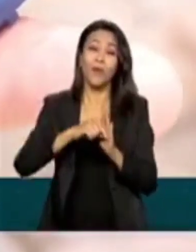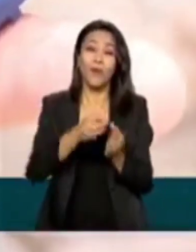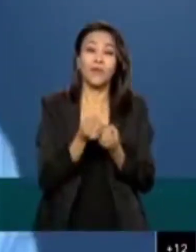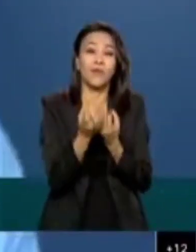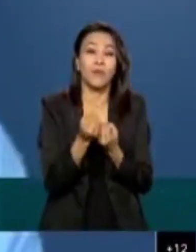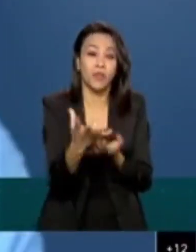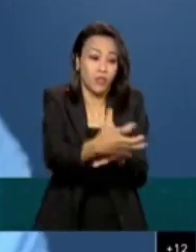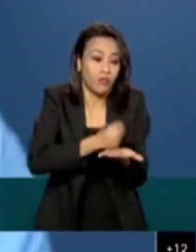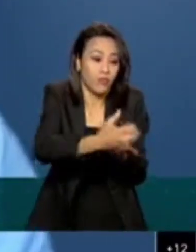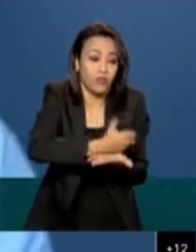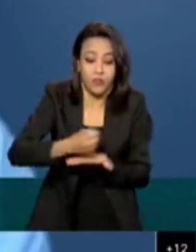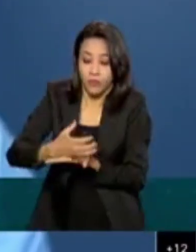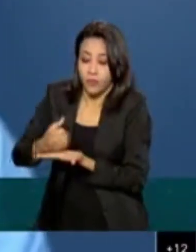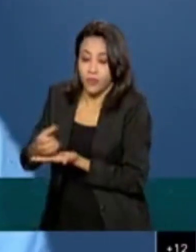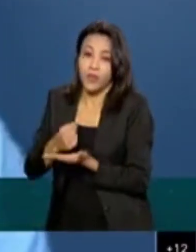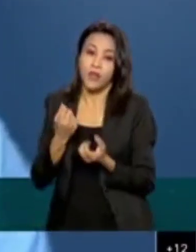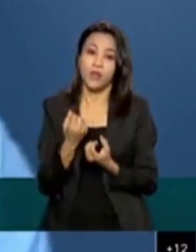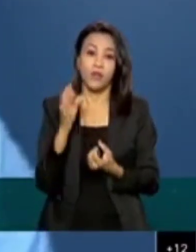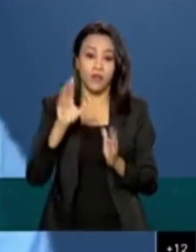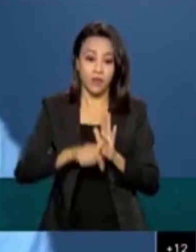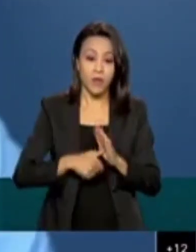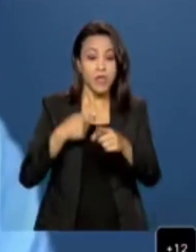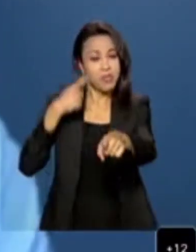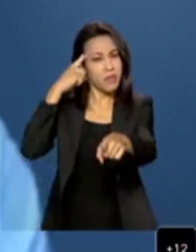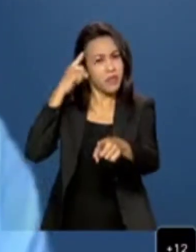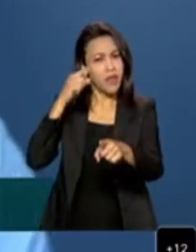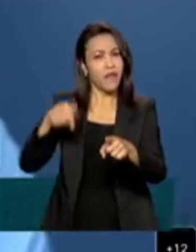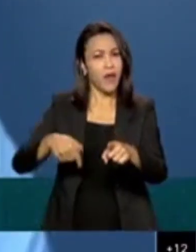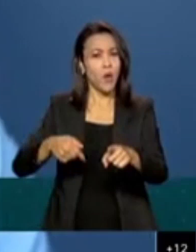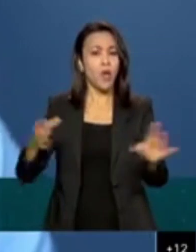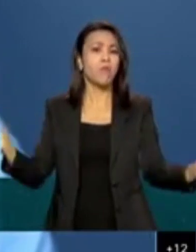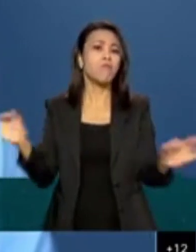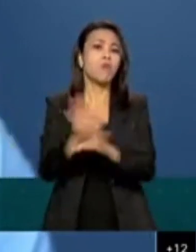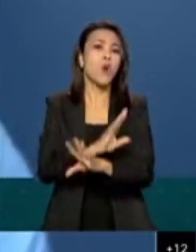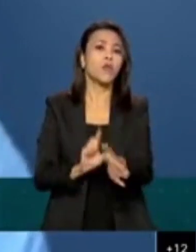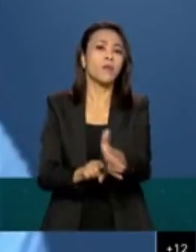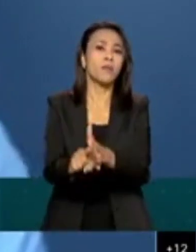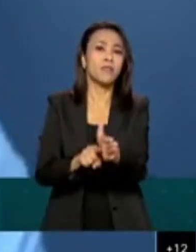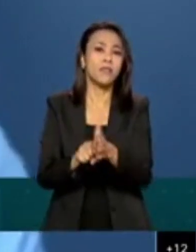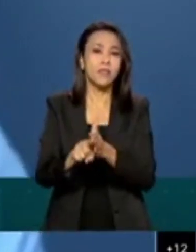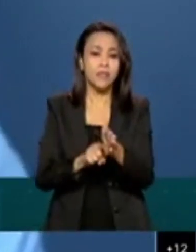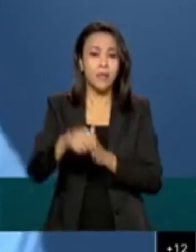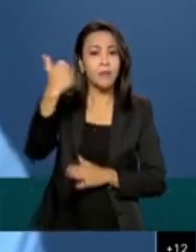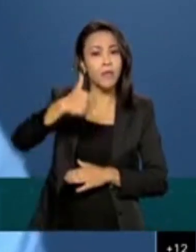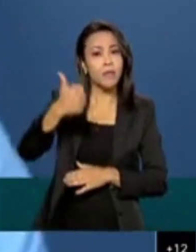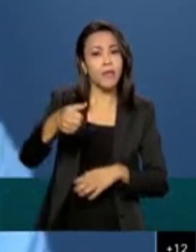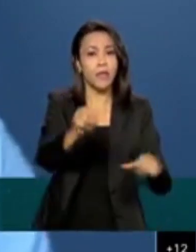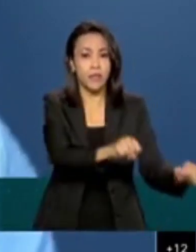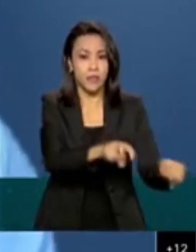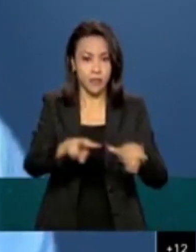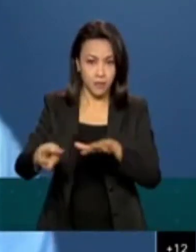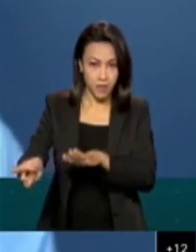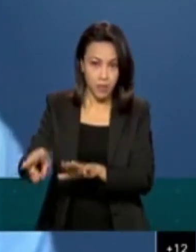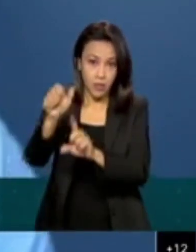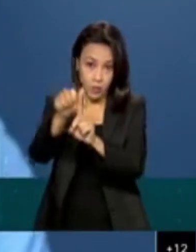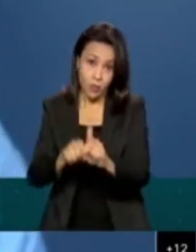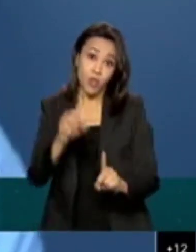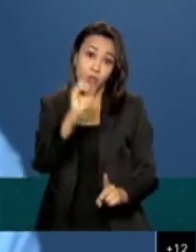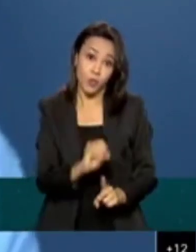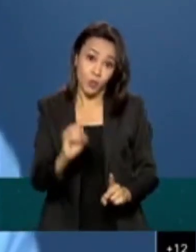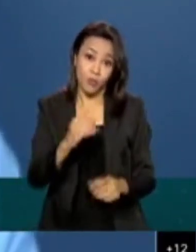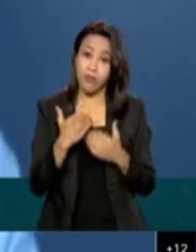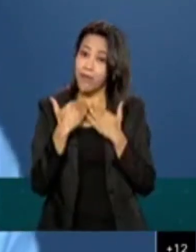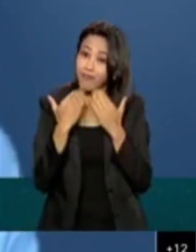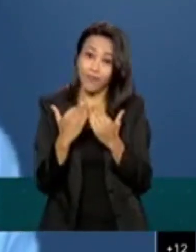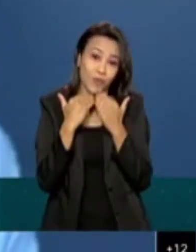dados. A gente estava imaginando que fosse fechar o Censo agora em meados de início, logo na primeira semana de outubro, isso